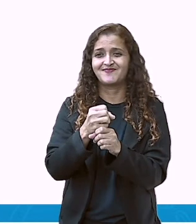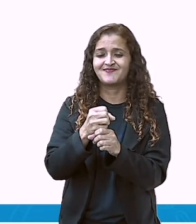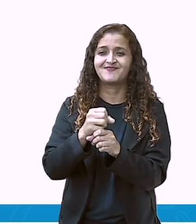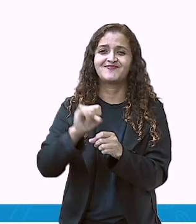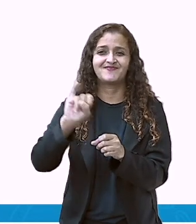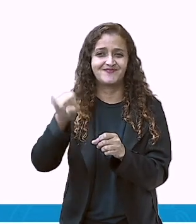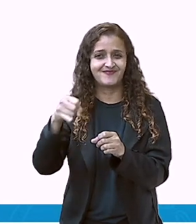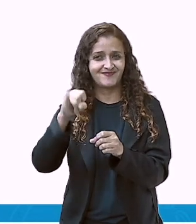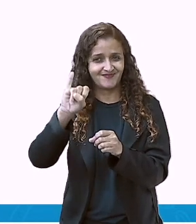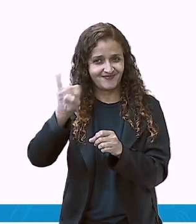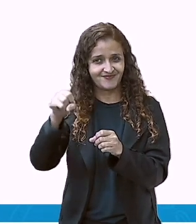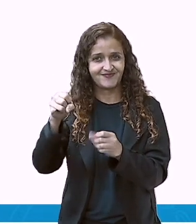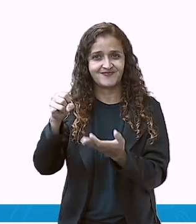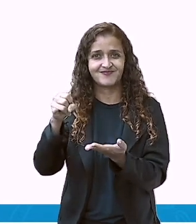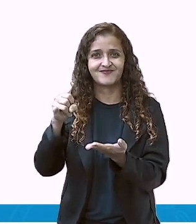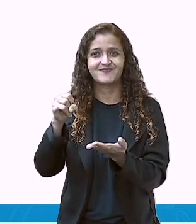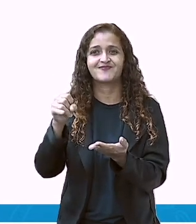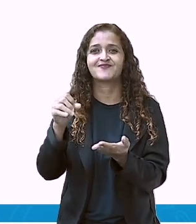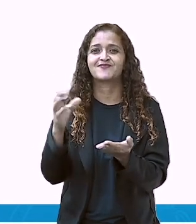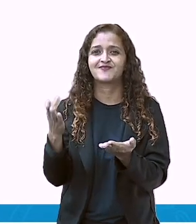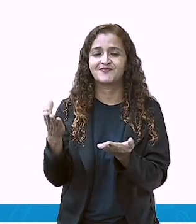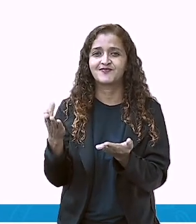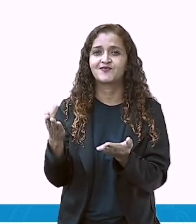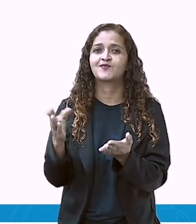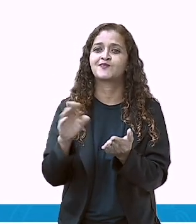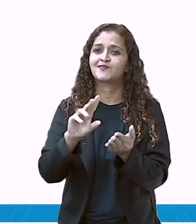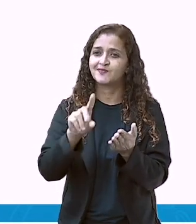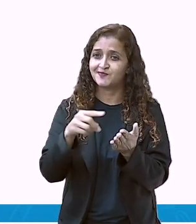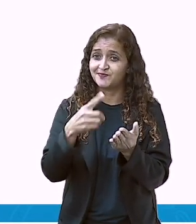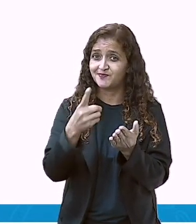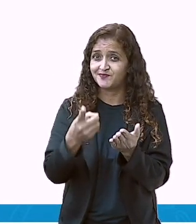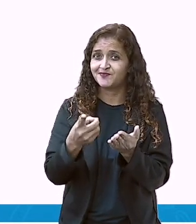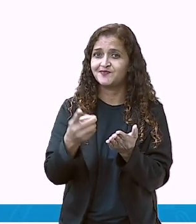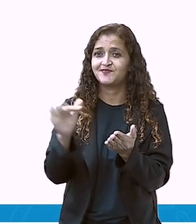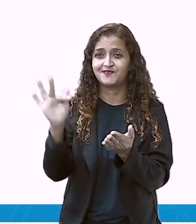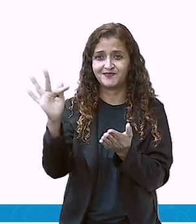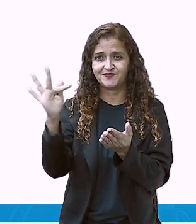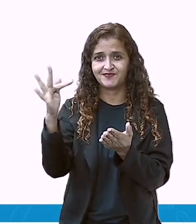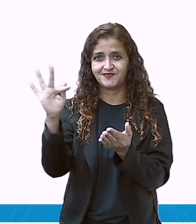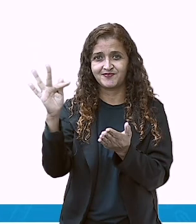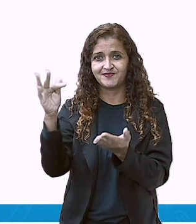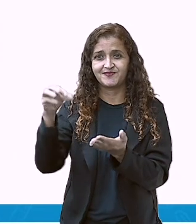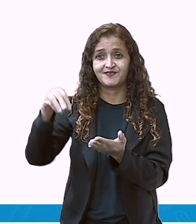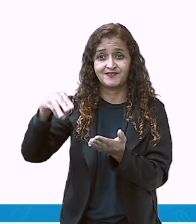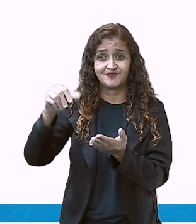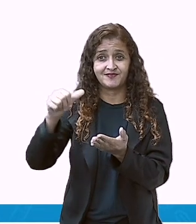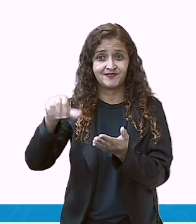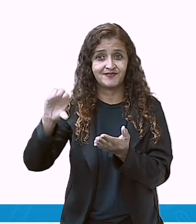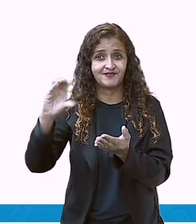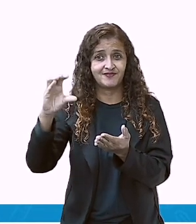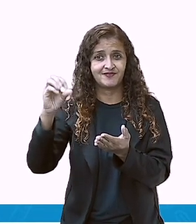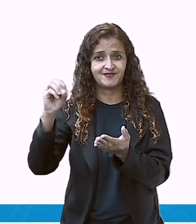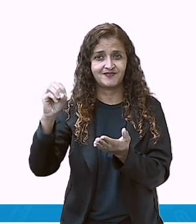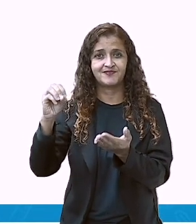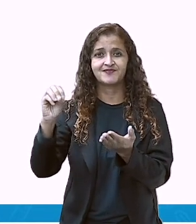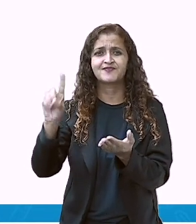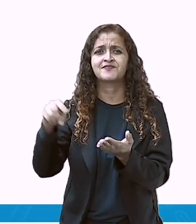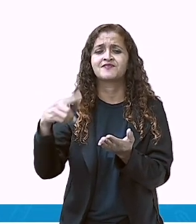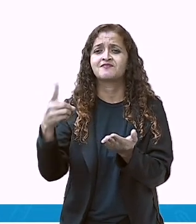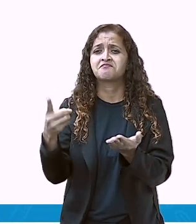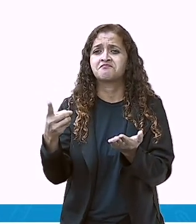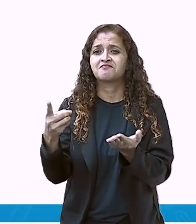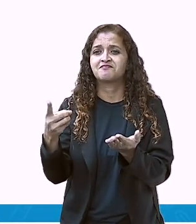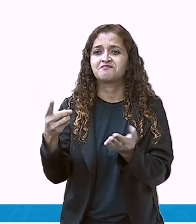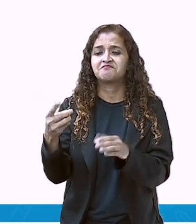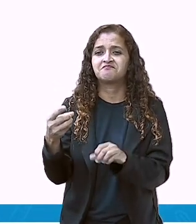Aqui está o mês de janeiro. Então, aqui nós aprendemos que aqui é o janeiro. Aqui é o fevereiro. E aqui é o março. E agora, depois